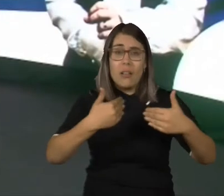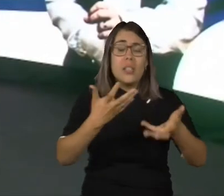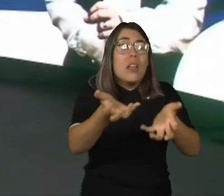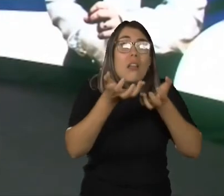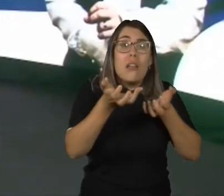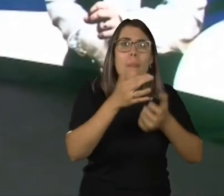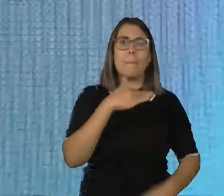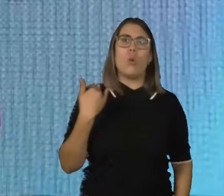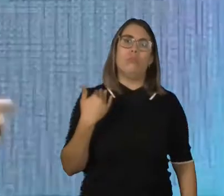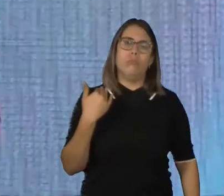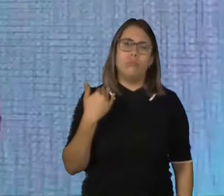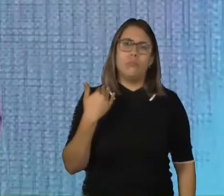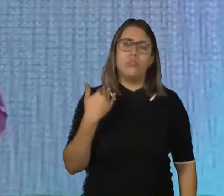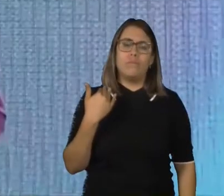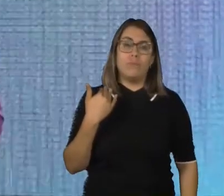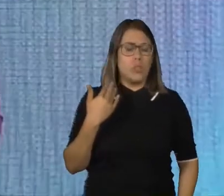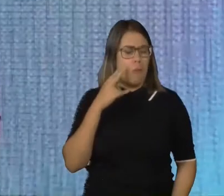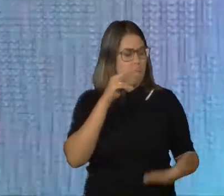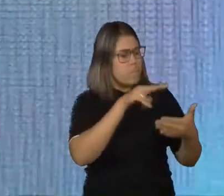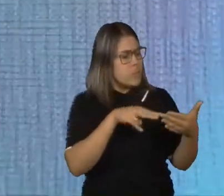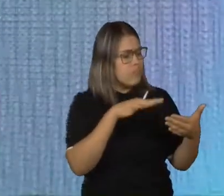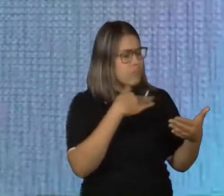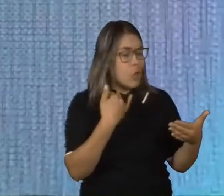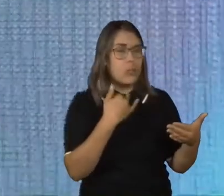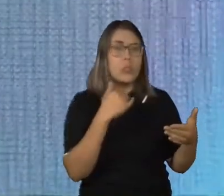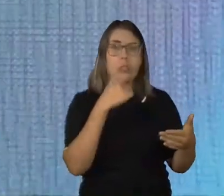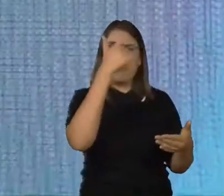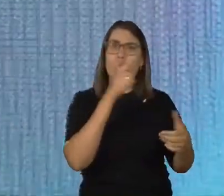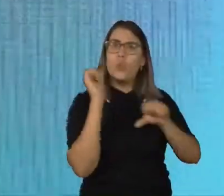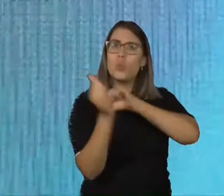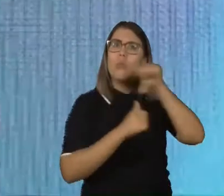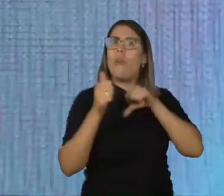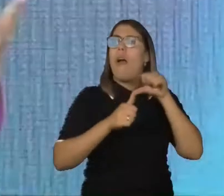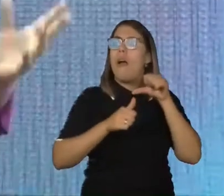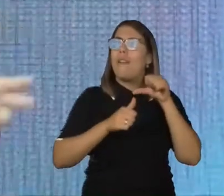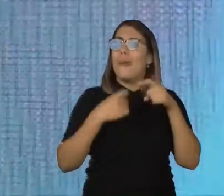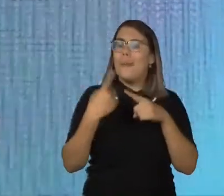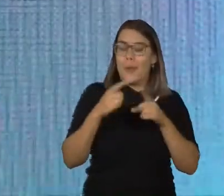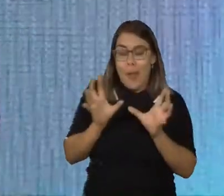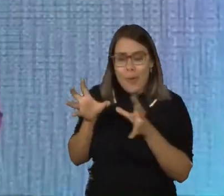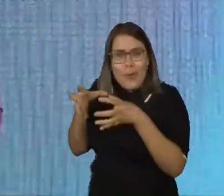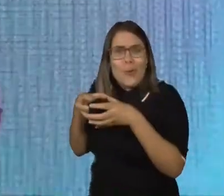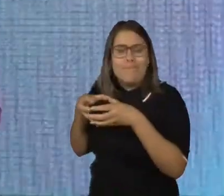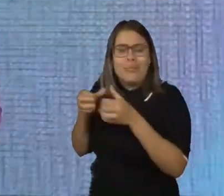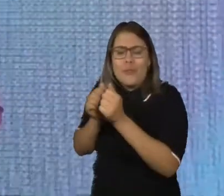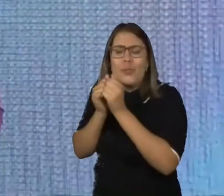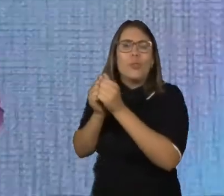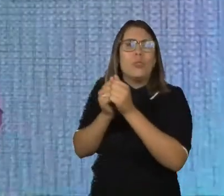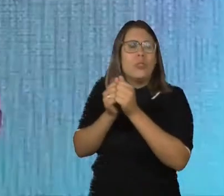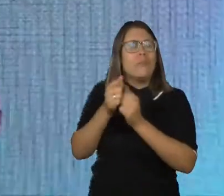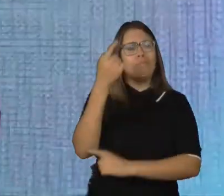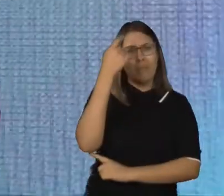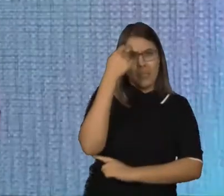diagnóstico de morte. E eu conseguia reverter aquele quadro junto com a nossa equipe, sempre com uma equipe. Por quê? Nós